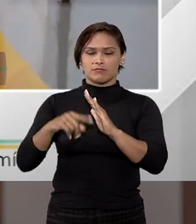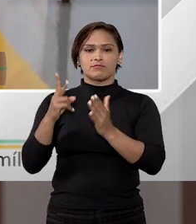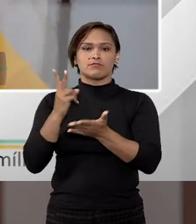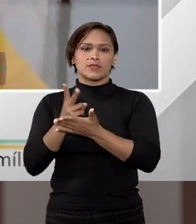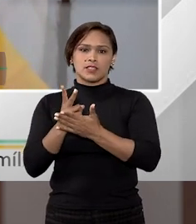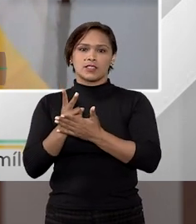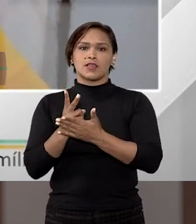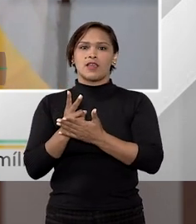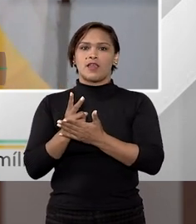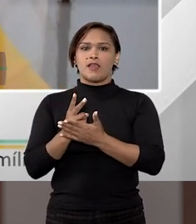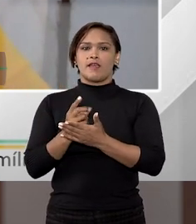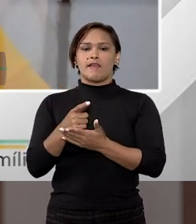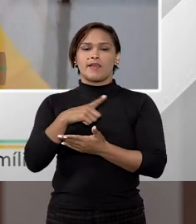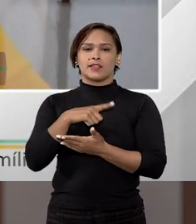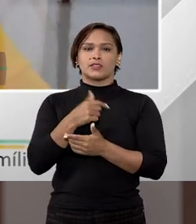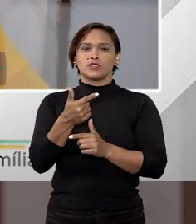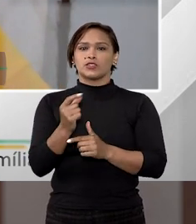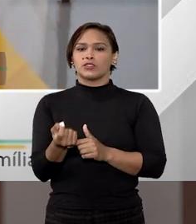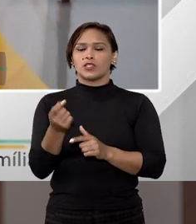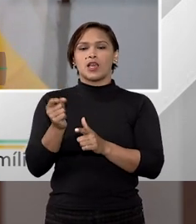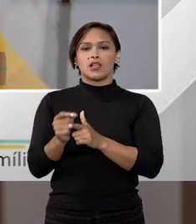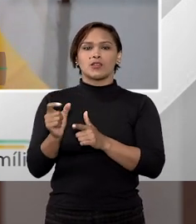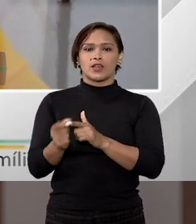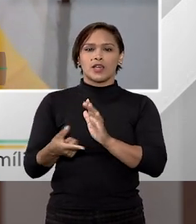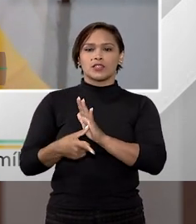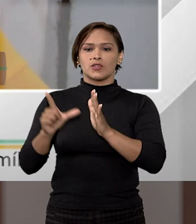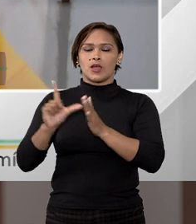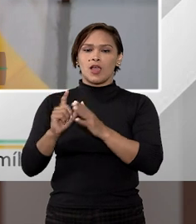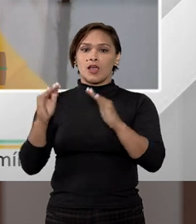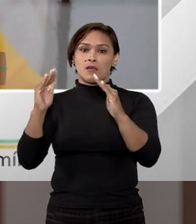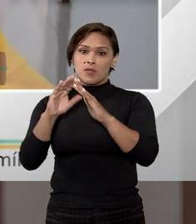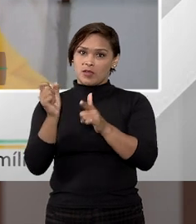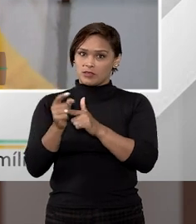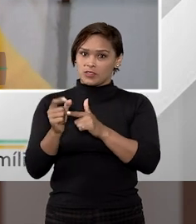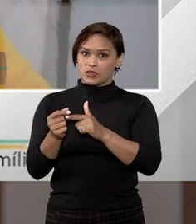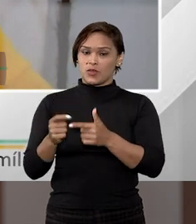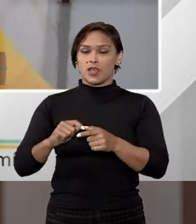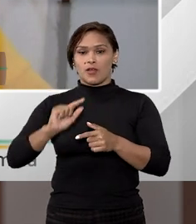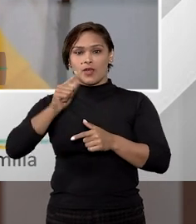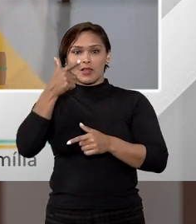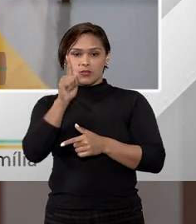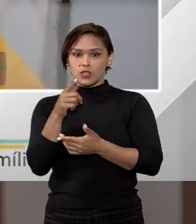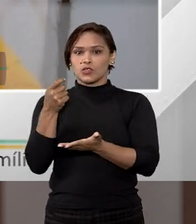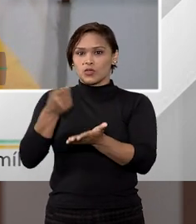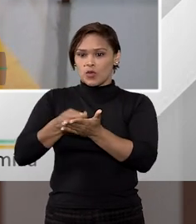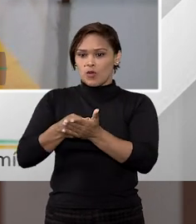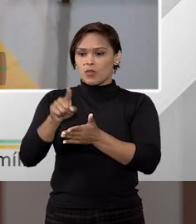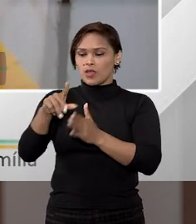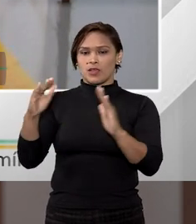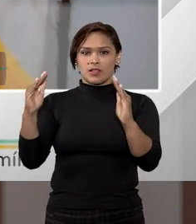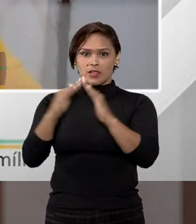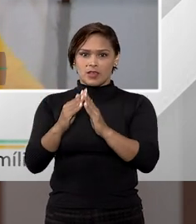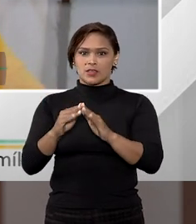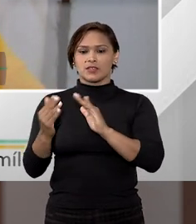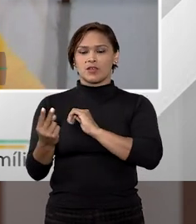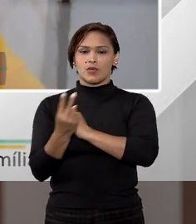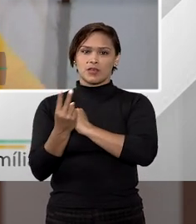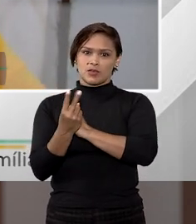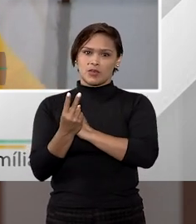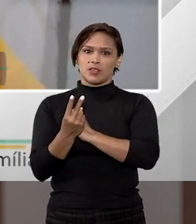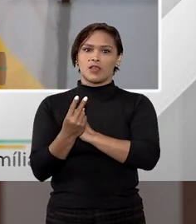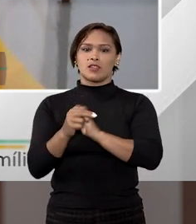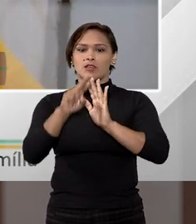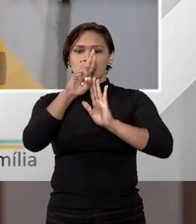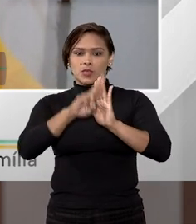decisão não consta, mas provavelmente ela tinha, era alugado, bem, morava de aluguel, enfim, constituiu aquele bem e aquele bem, portanto, está resguardado